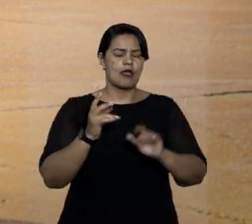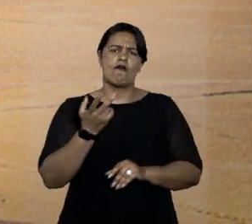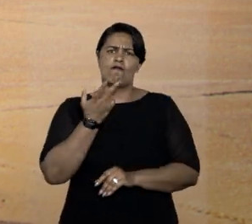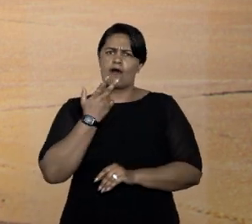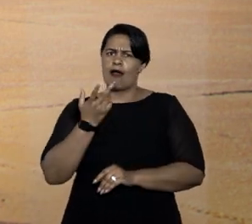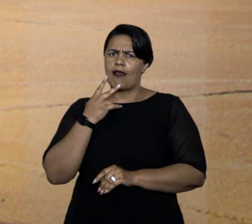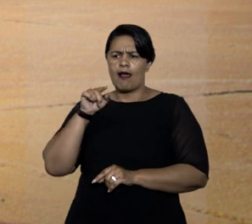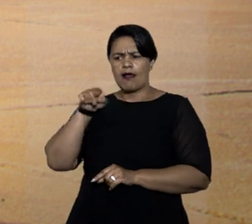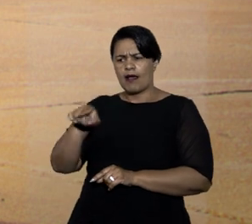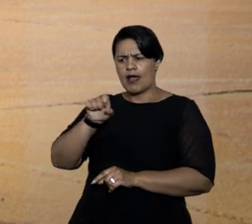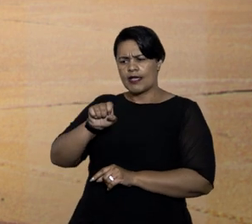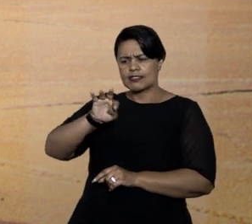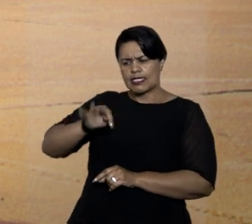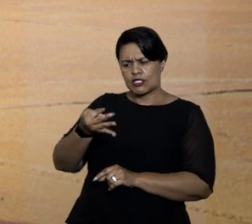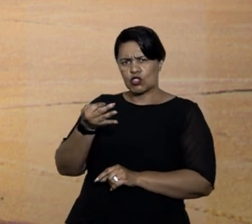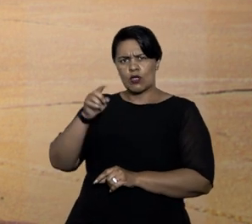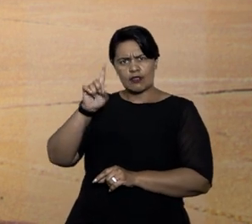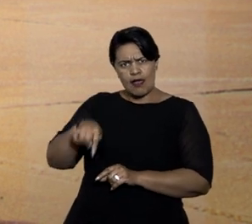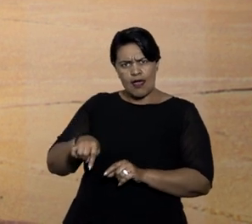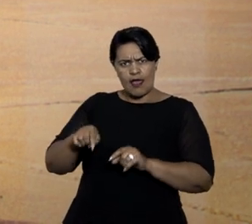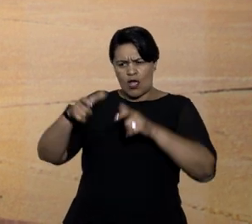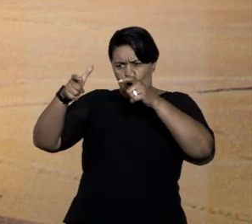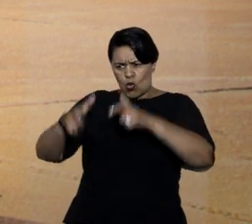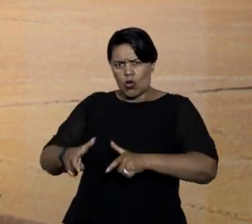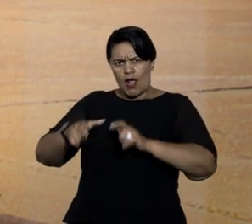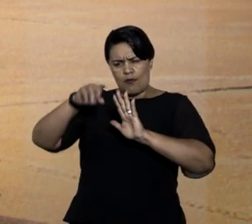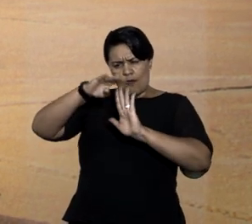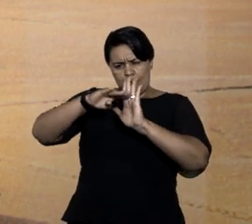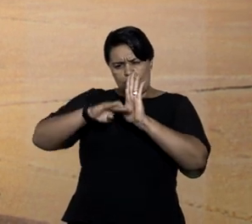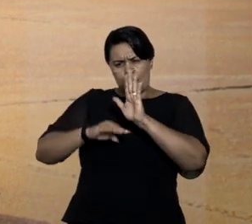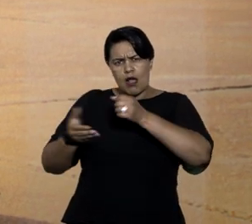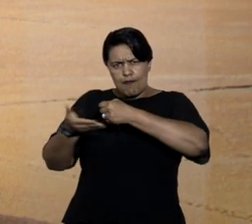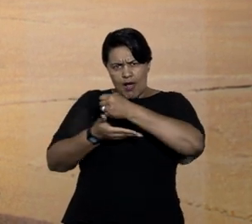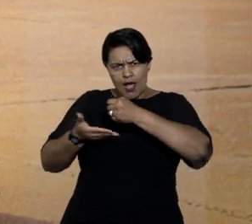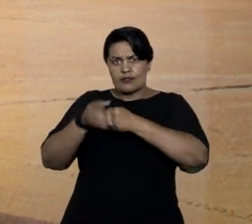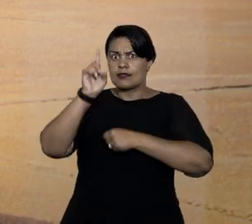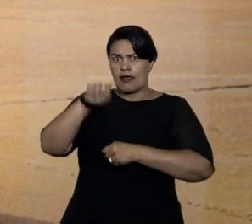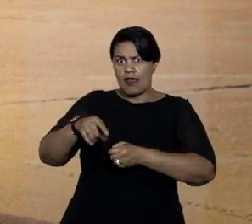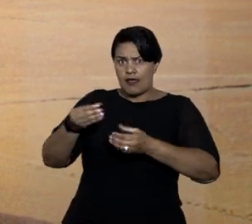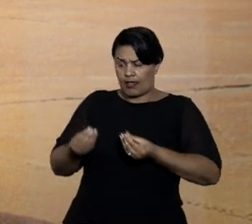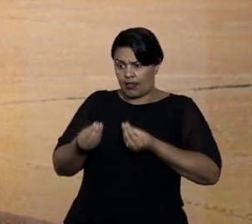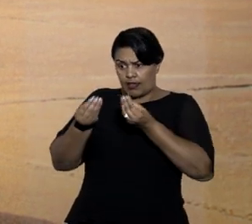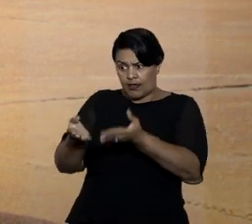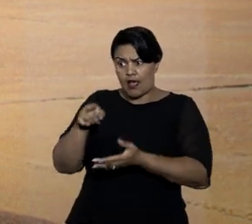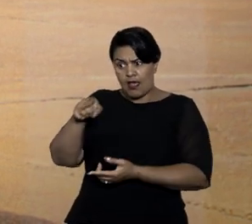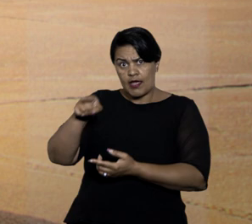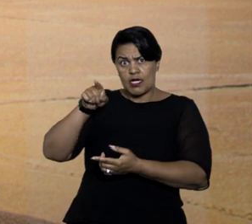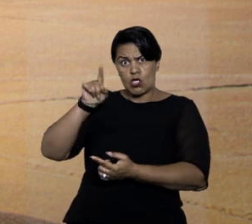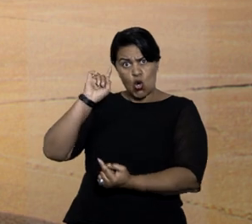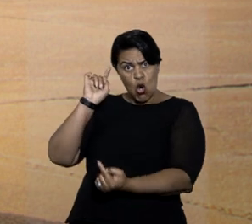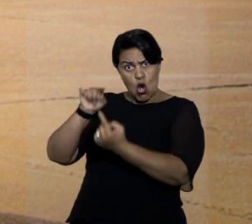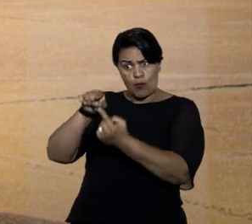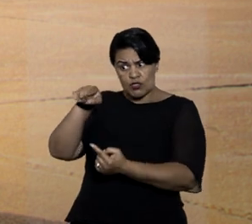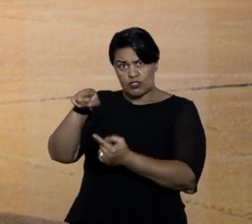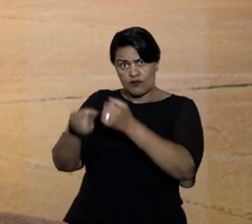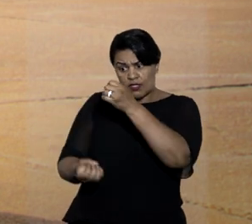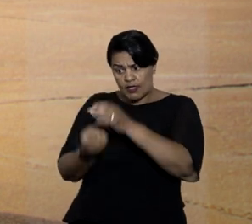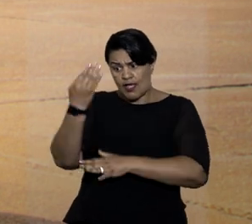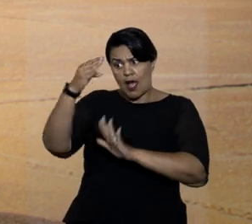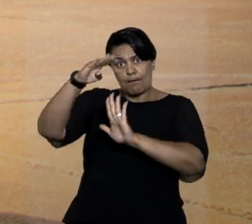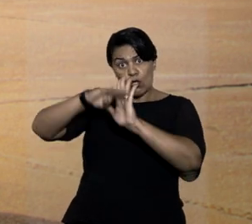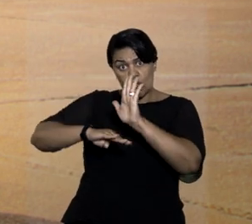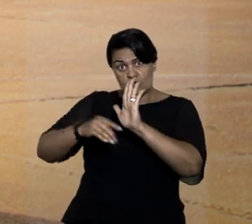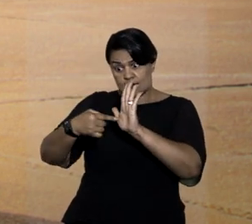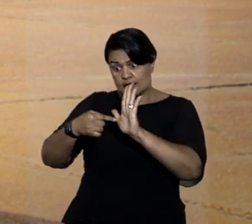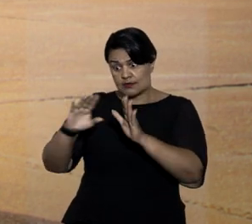Chamar o STJ de Corte de Precedentes é atribuir ao Tribunal a função de decidir processos que vão servir de